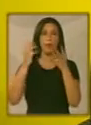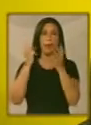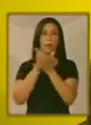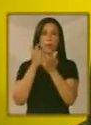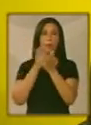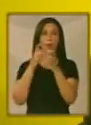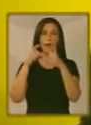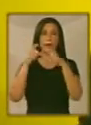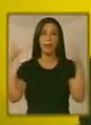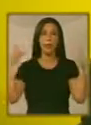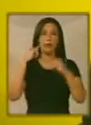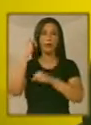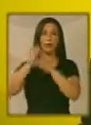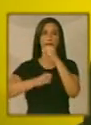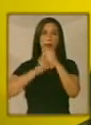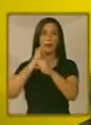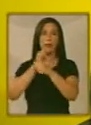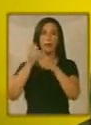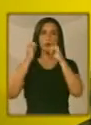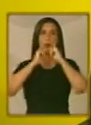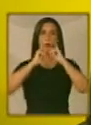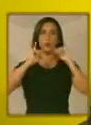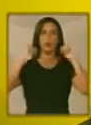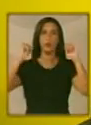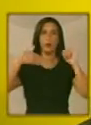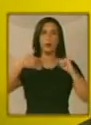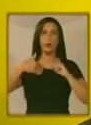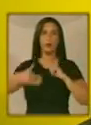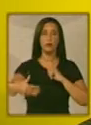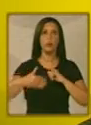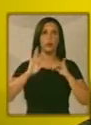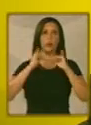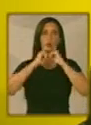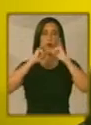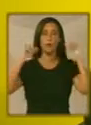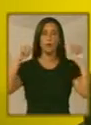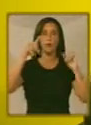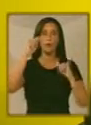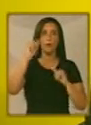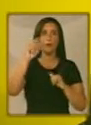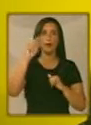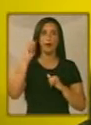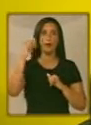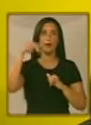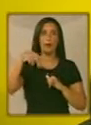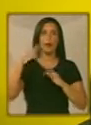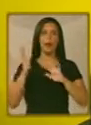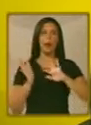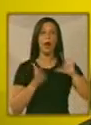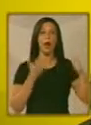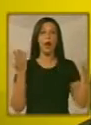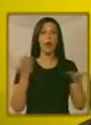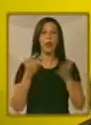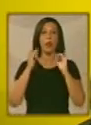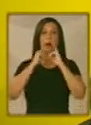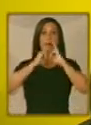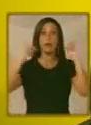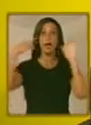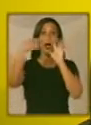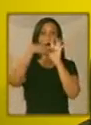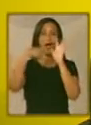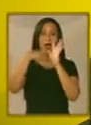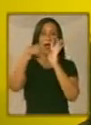internet. A gente vai estar divulgando em breve... A gente já divulgou agora do Panamericano. Em breve a gente vai estar divulgando as regras para